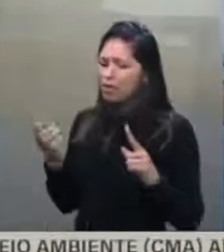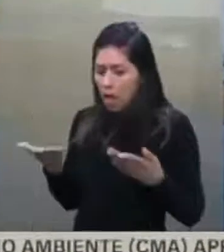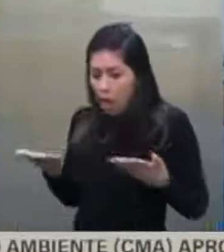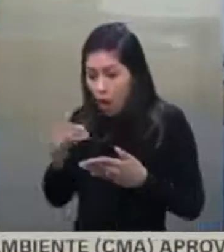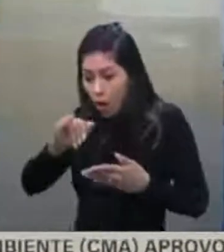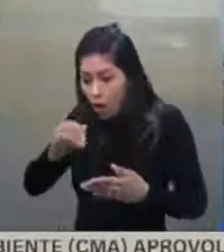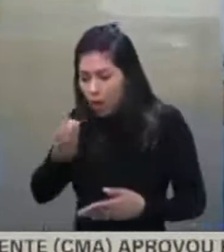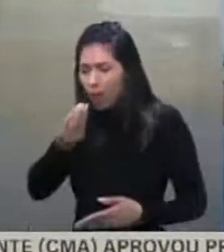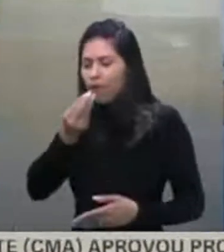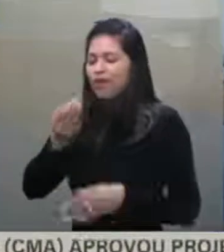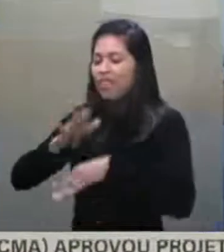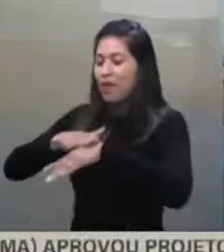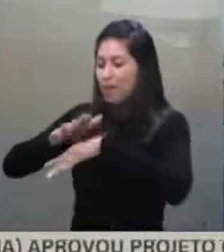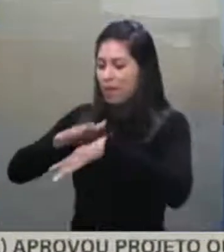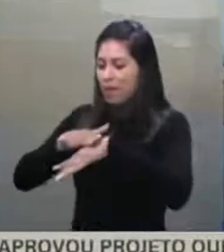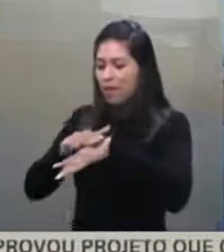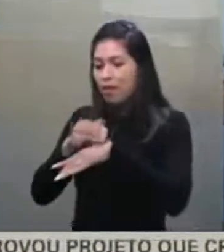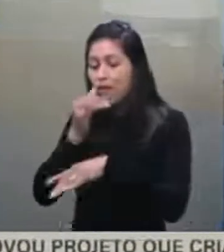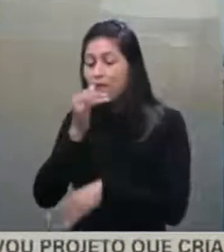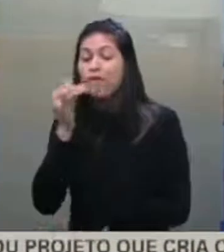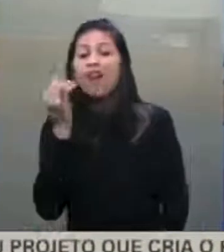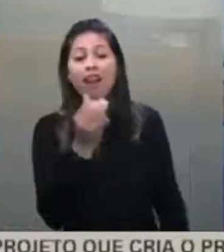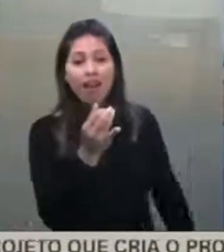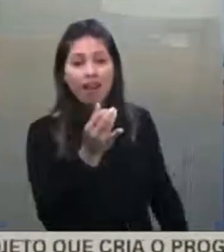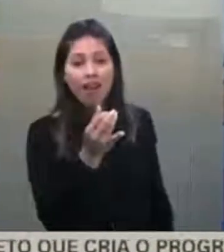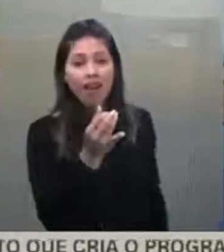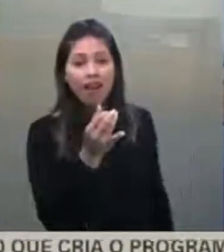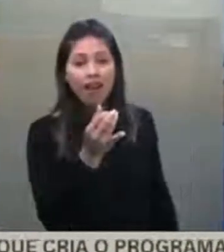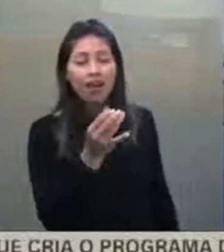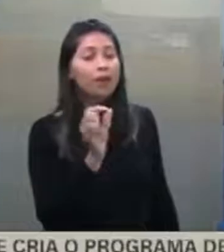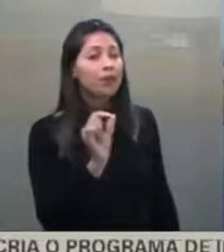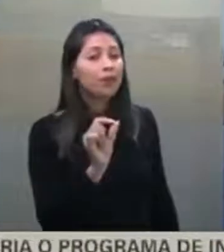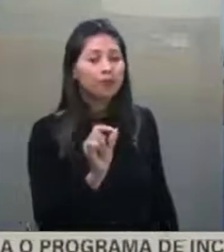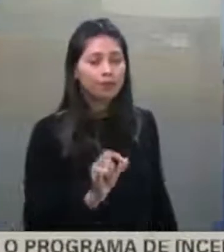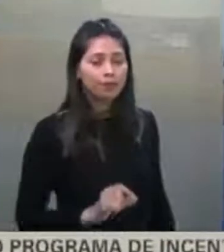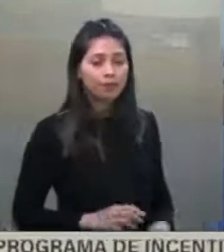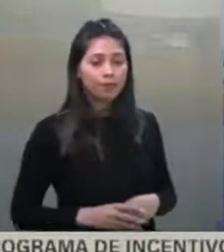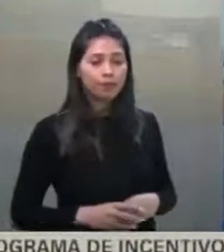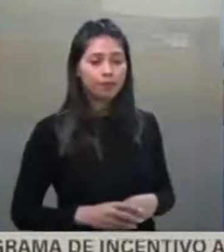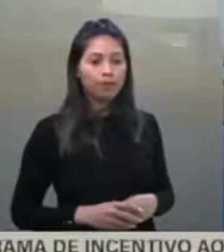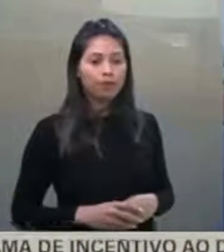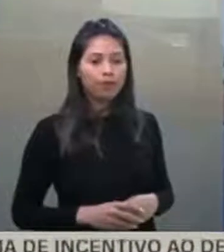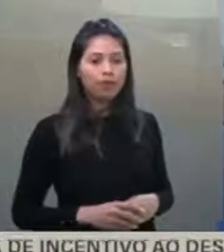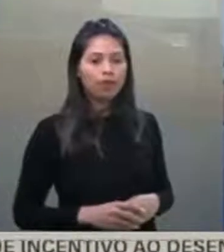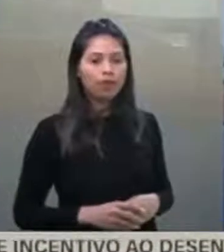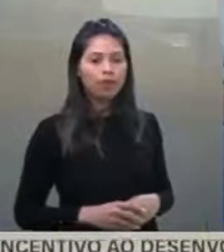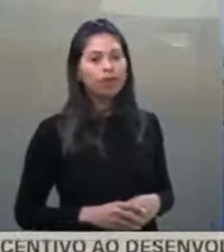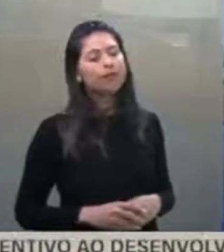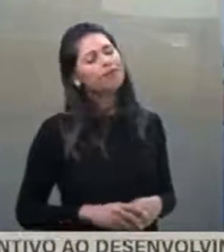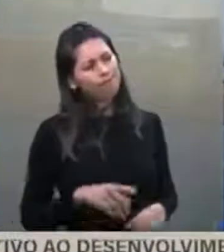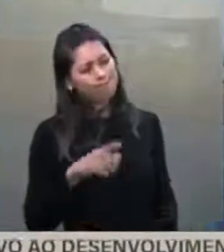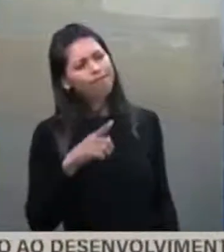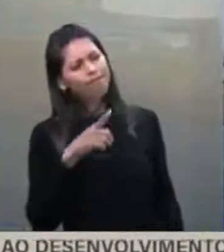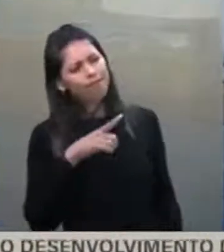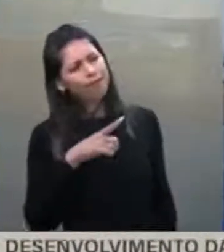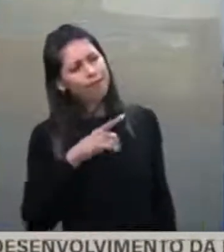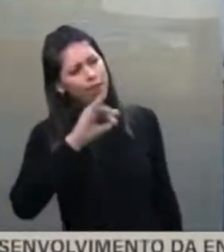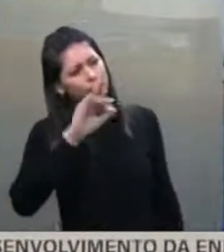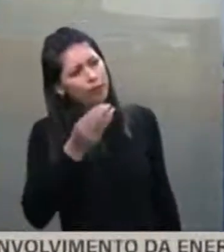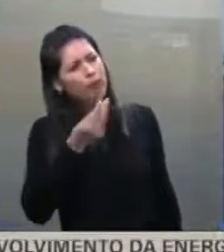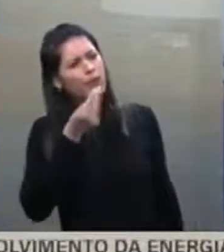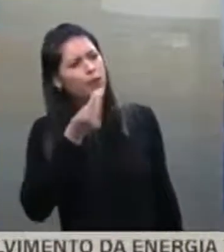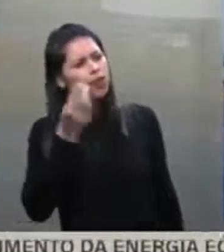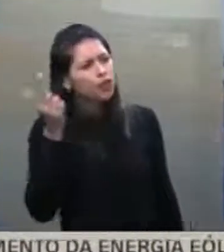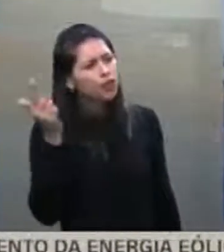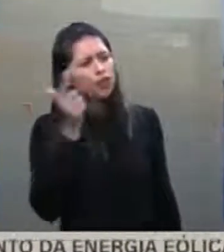e dizer para o senhor que nós temos a oportunidade de conseguir